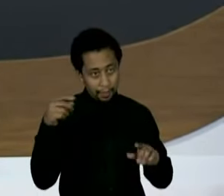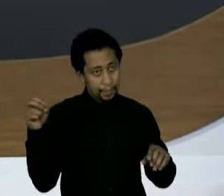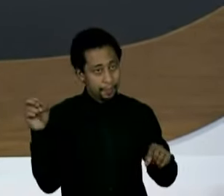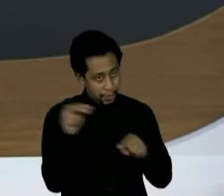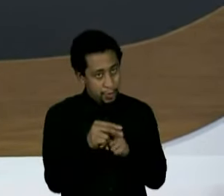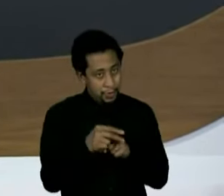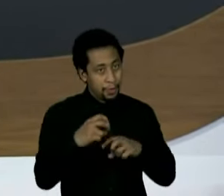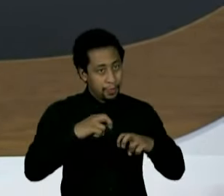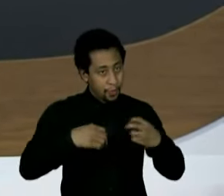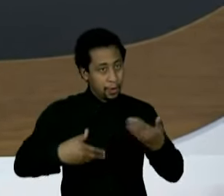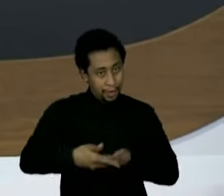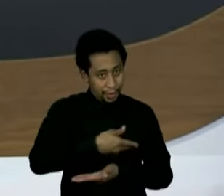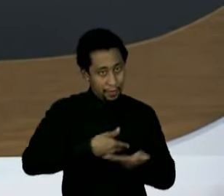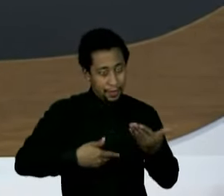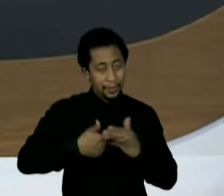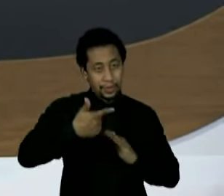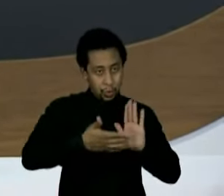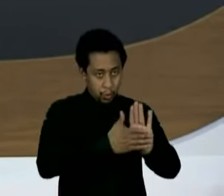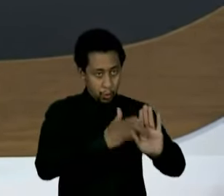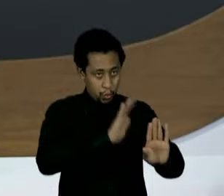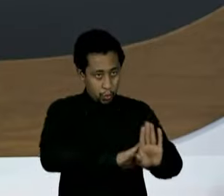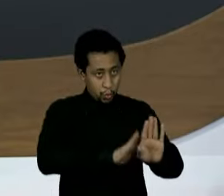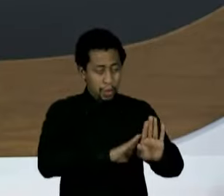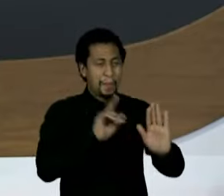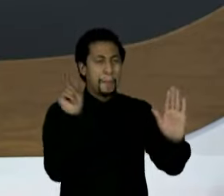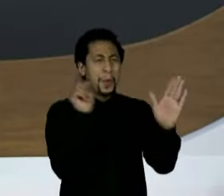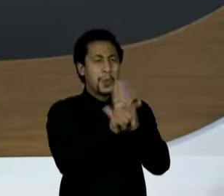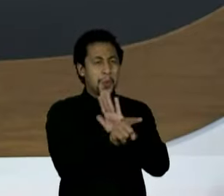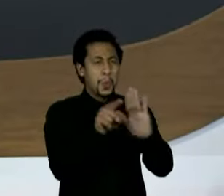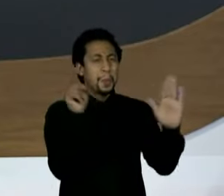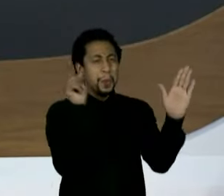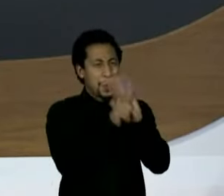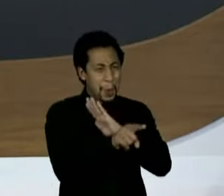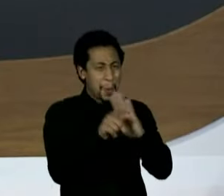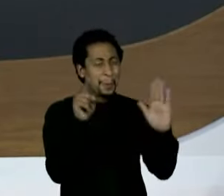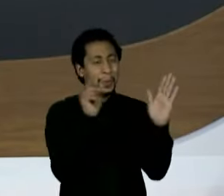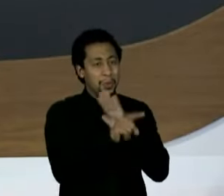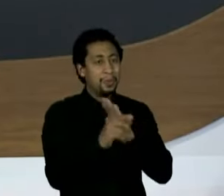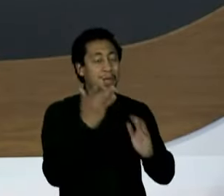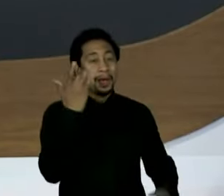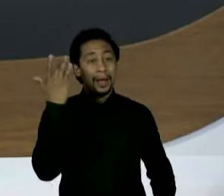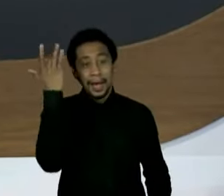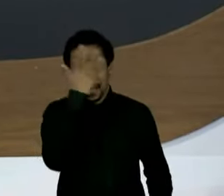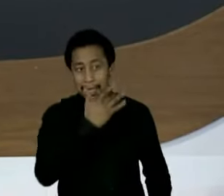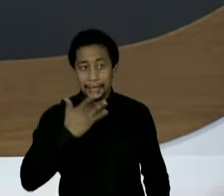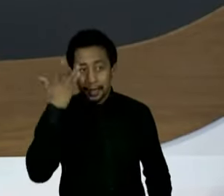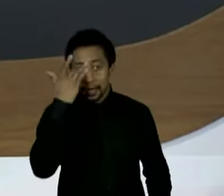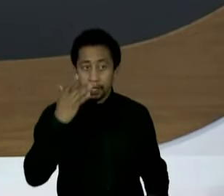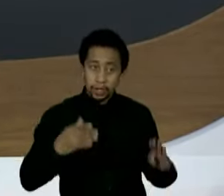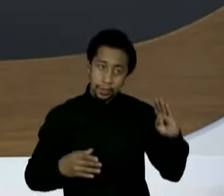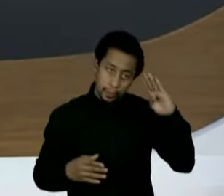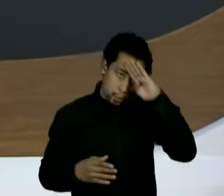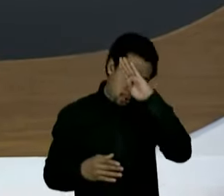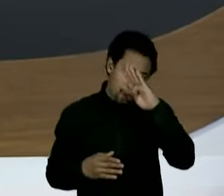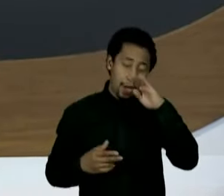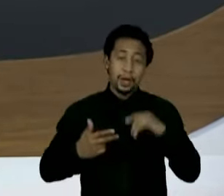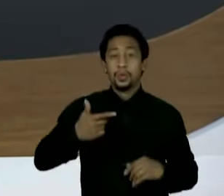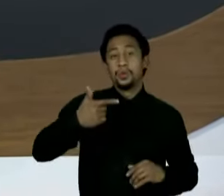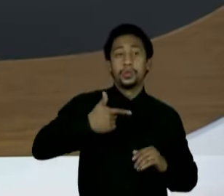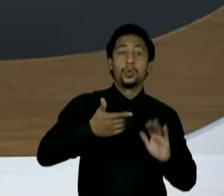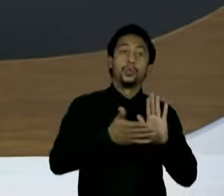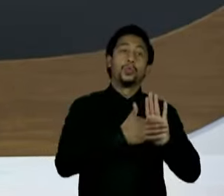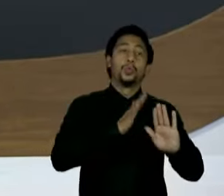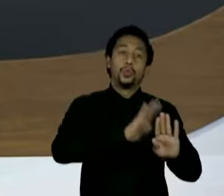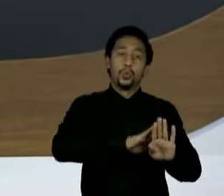aliás, do segundo turno, o senhor foi muito questionado sobre a presença do Haddad e do Bolsonaro no segundo turno, instado a se